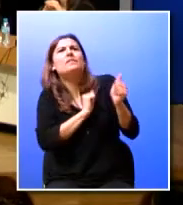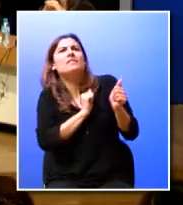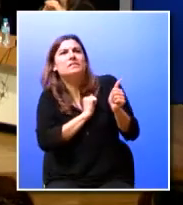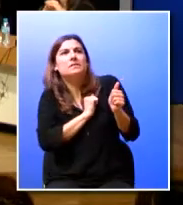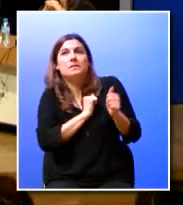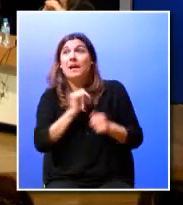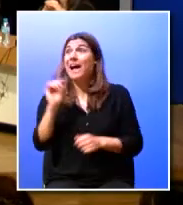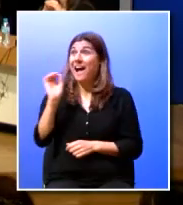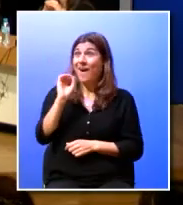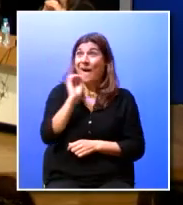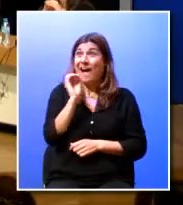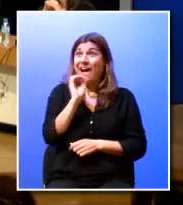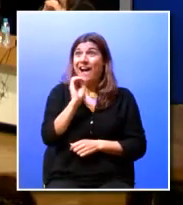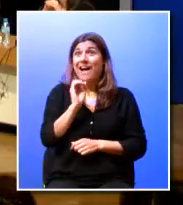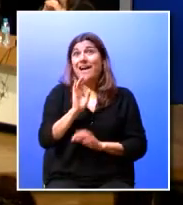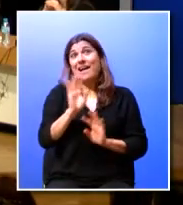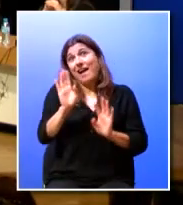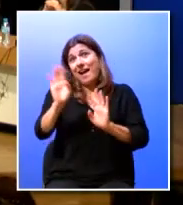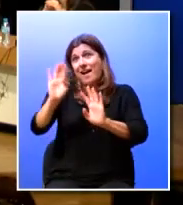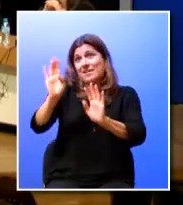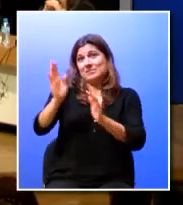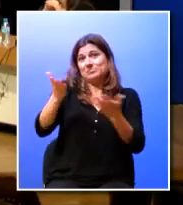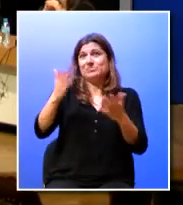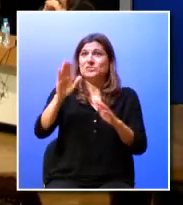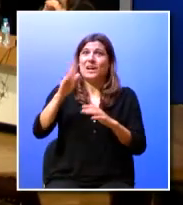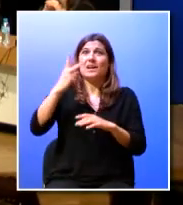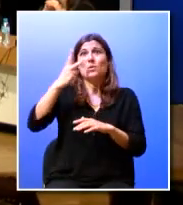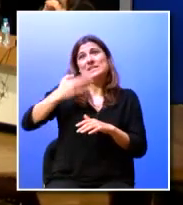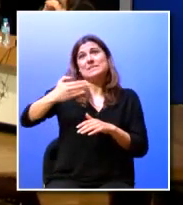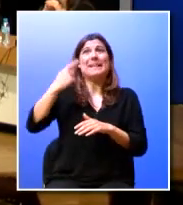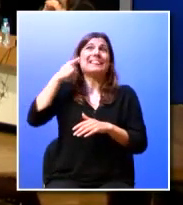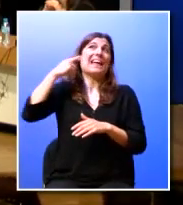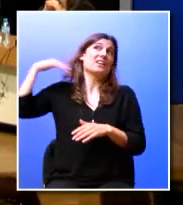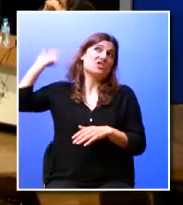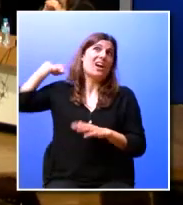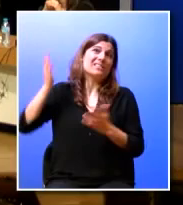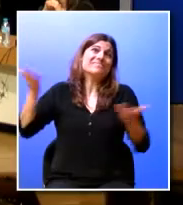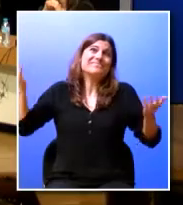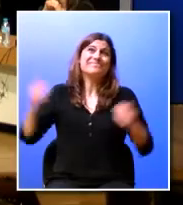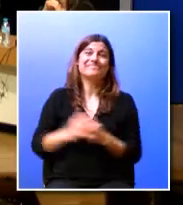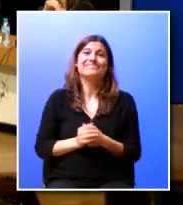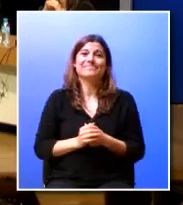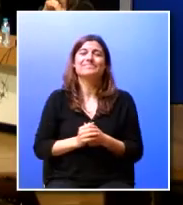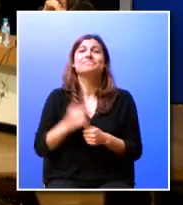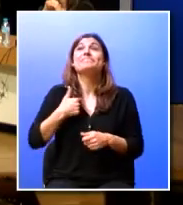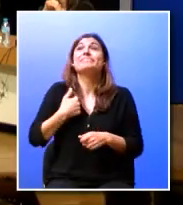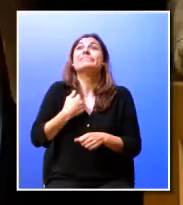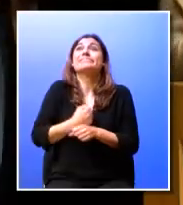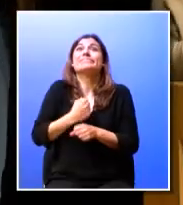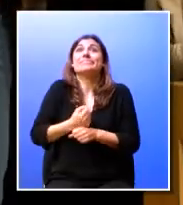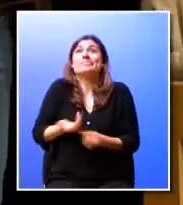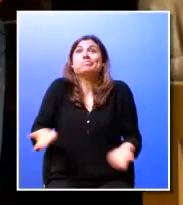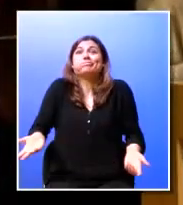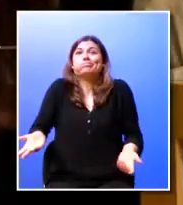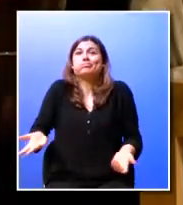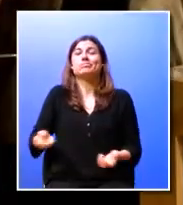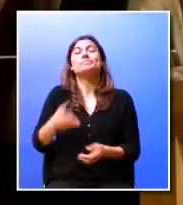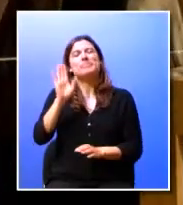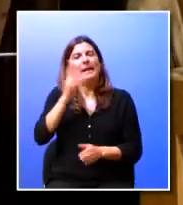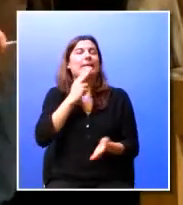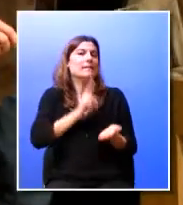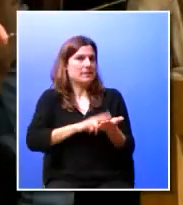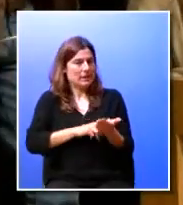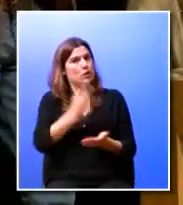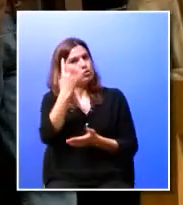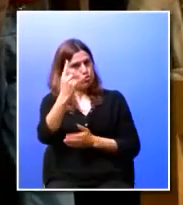também não tenho orientador não não não é que já passaram duas semanas e o é eu posso fazer é que a verdade é só uma